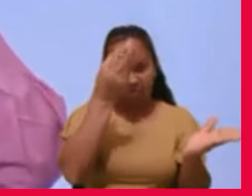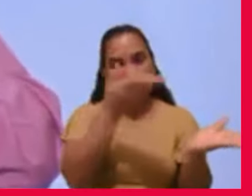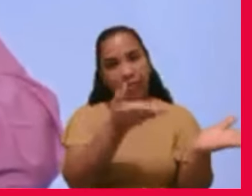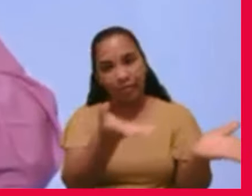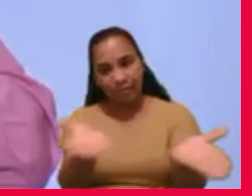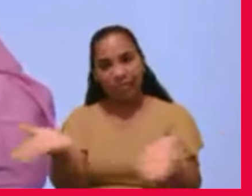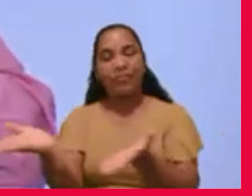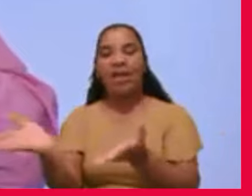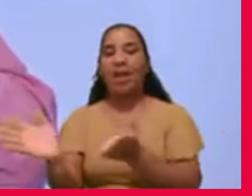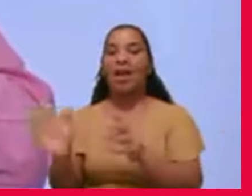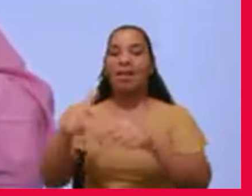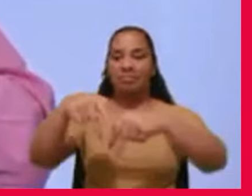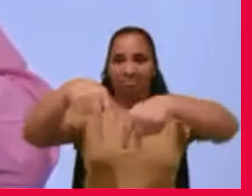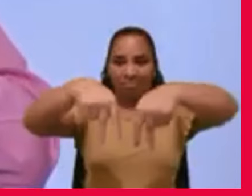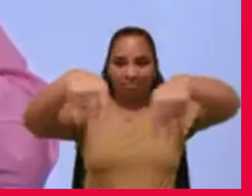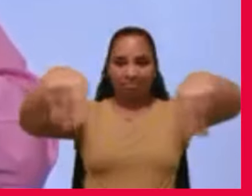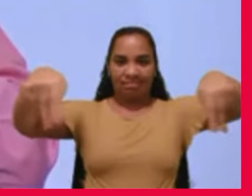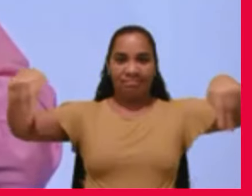seus lugares.